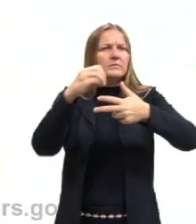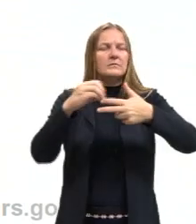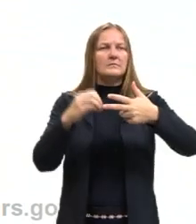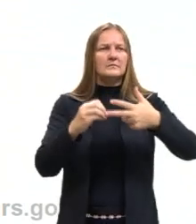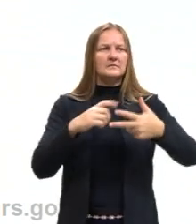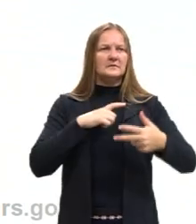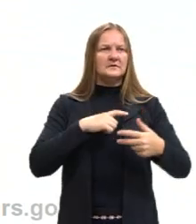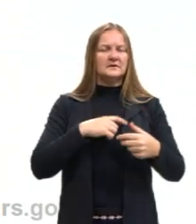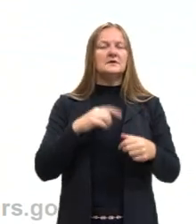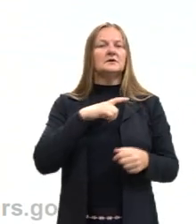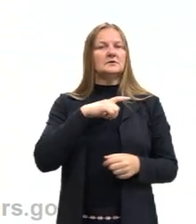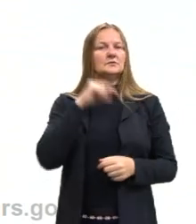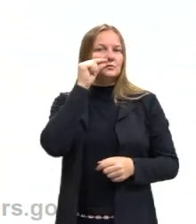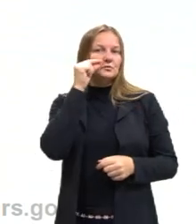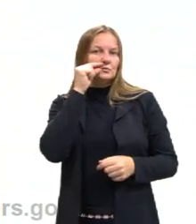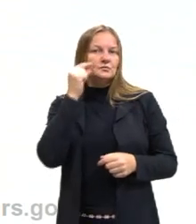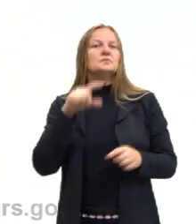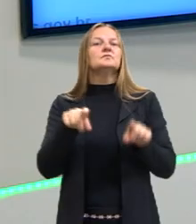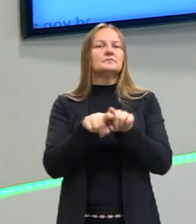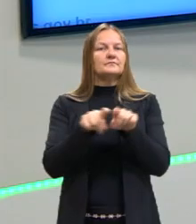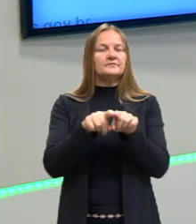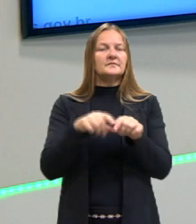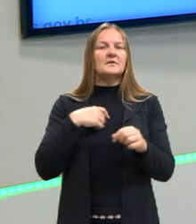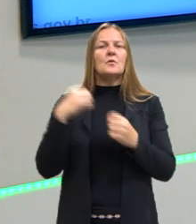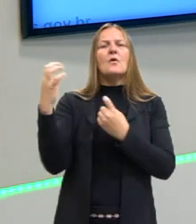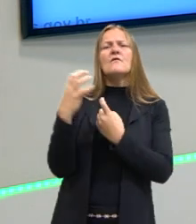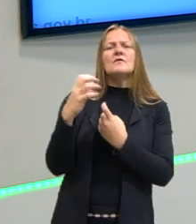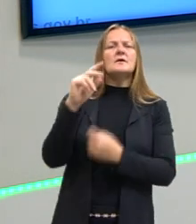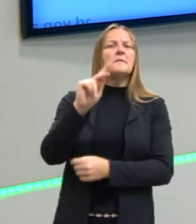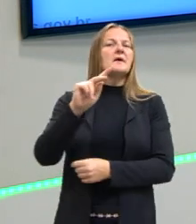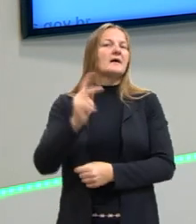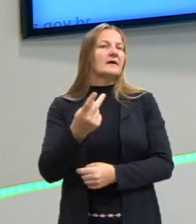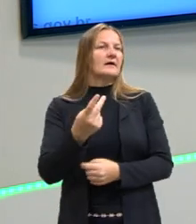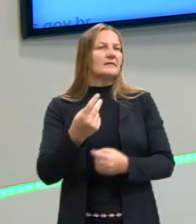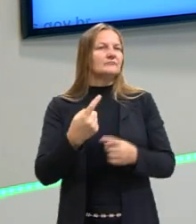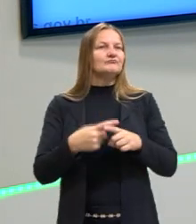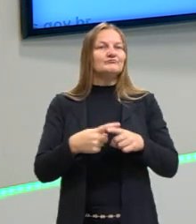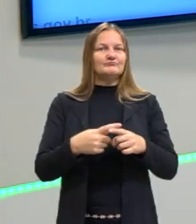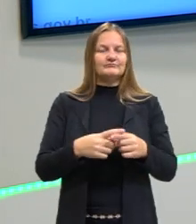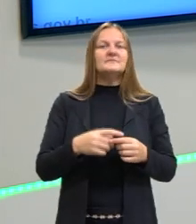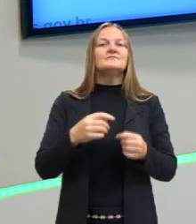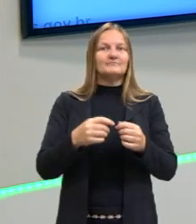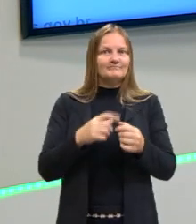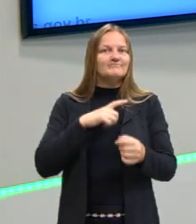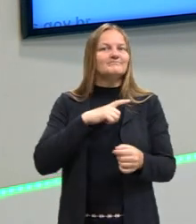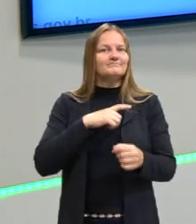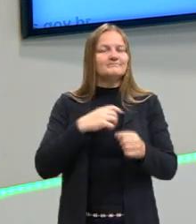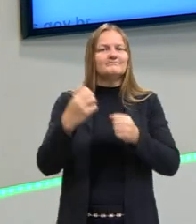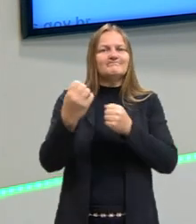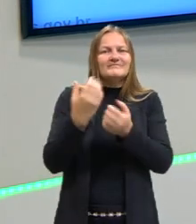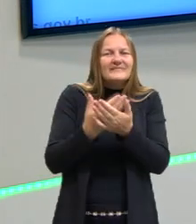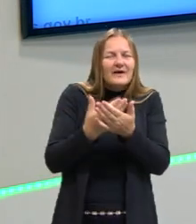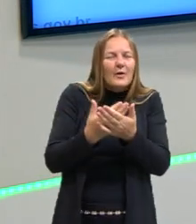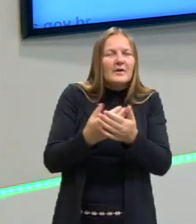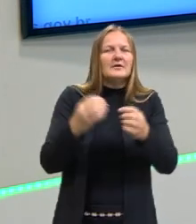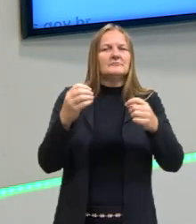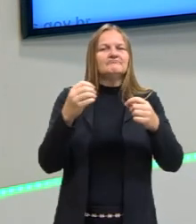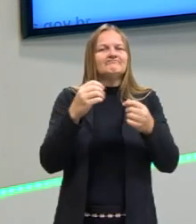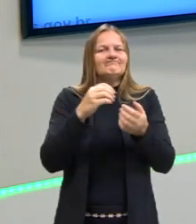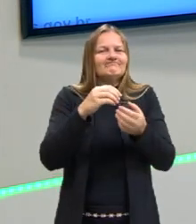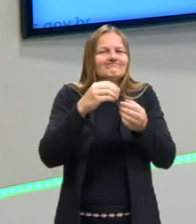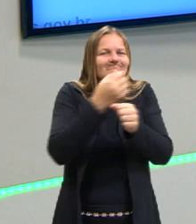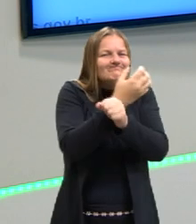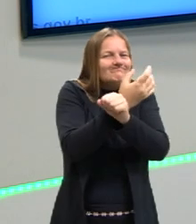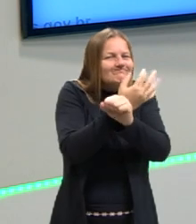vestibulares e ENEM, cai a questão da influência do pH. Lembra que eu falei na aula de ácidos e bases? Que a gente tem que saber se a gente vai aumentar